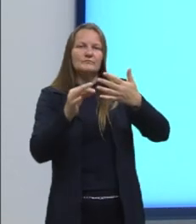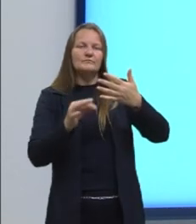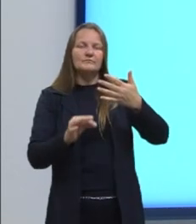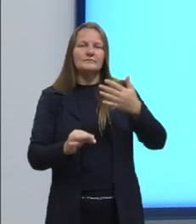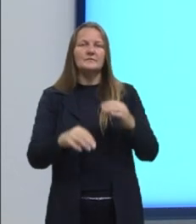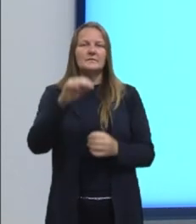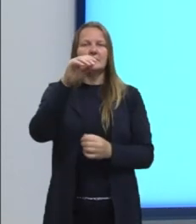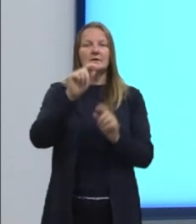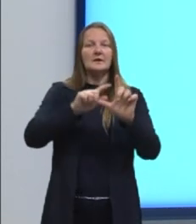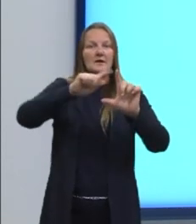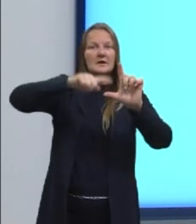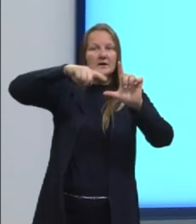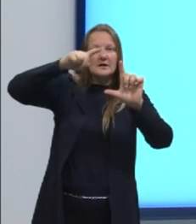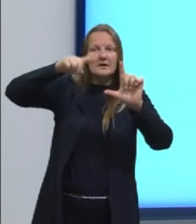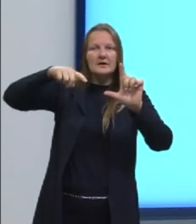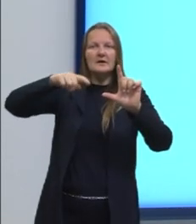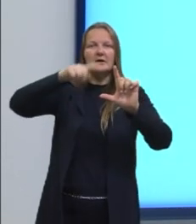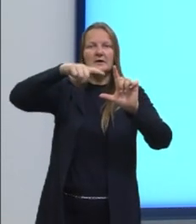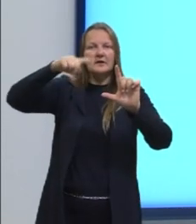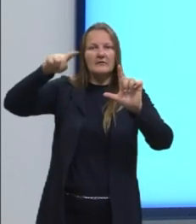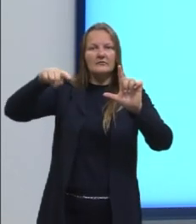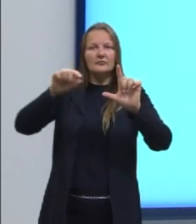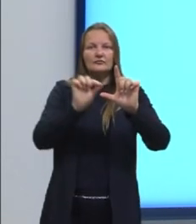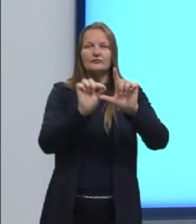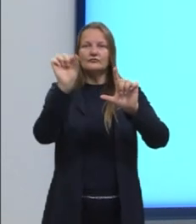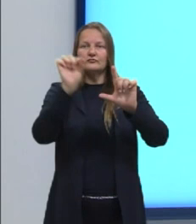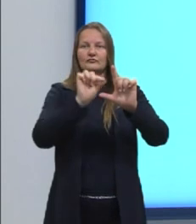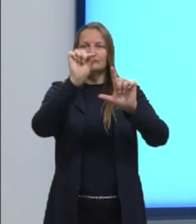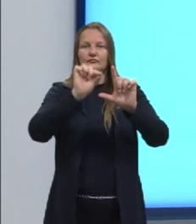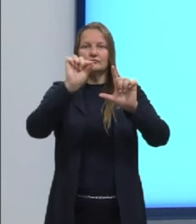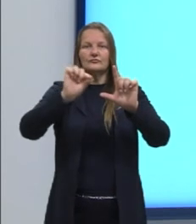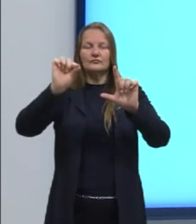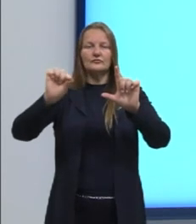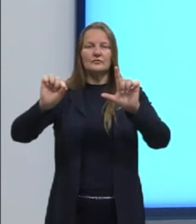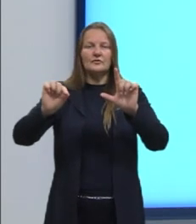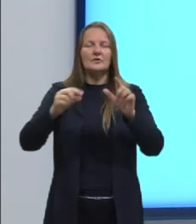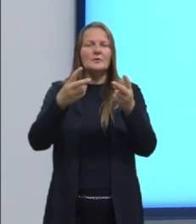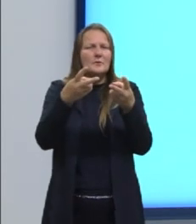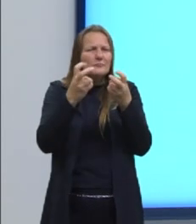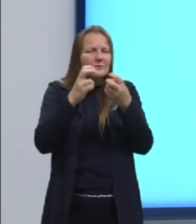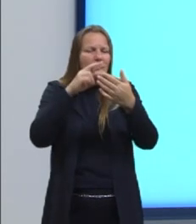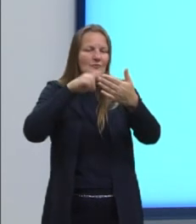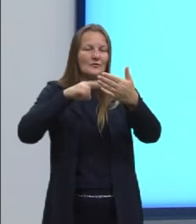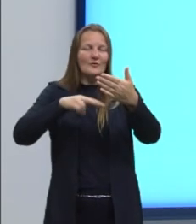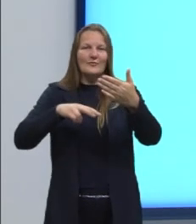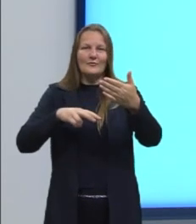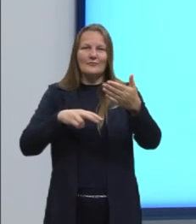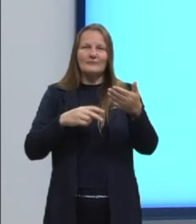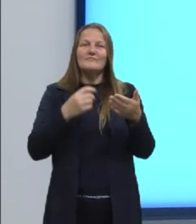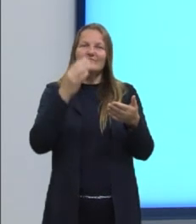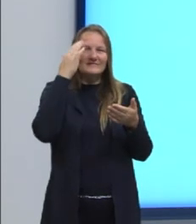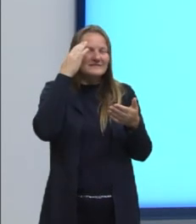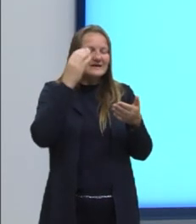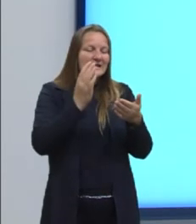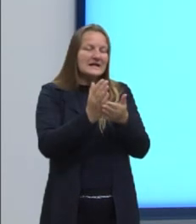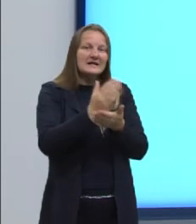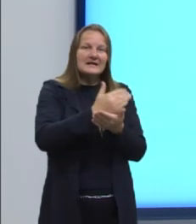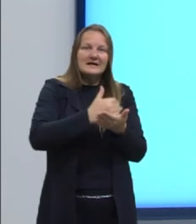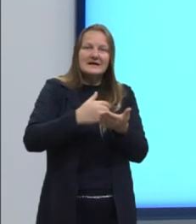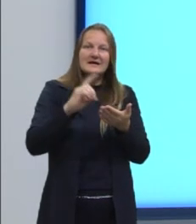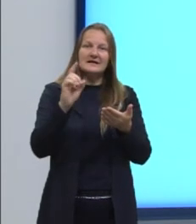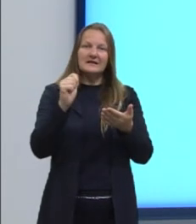gráficos e tabelas, né? E aqui entra a interpretação. Por quê? Nós temos aqueles dados ali,